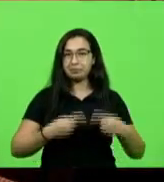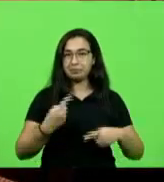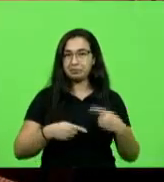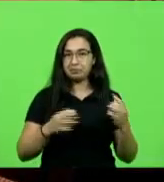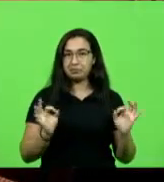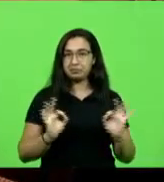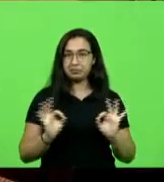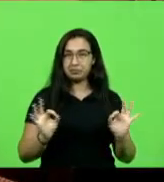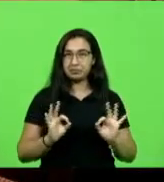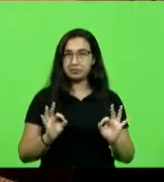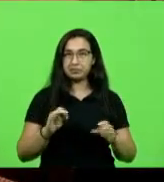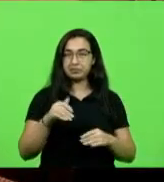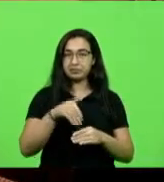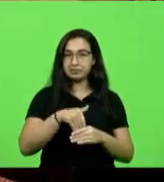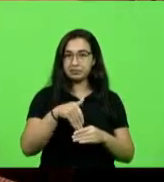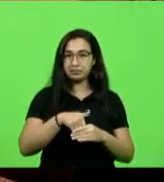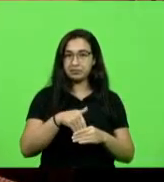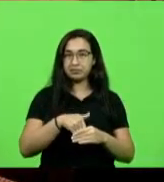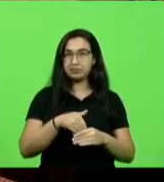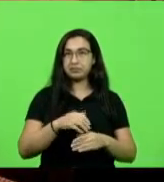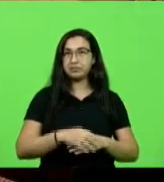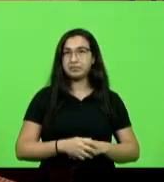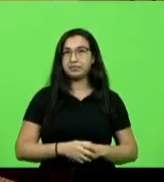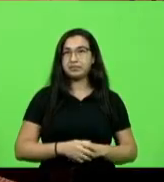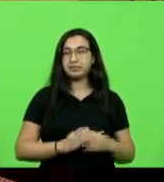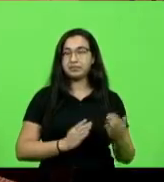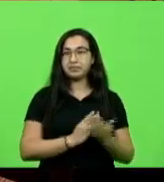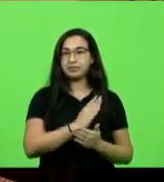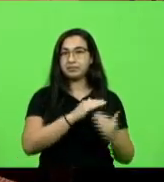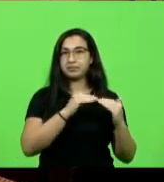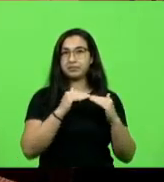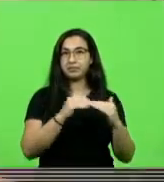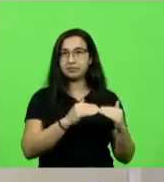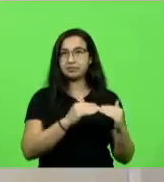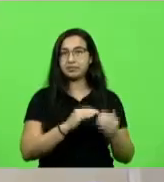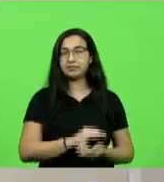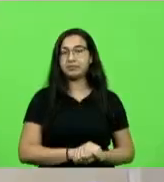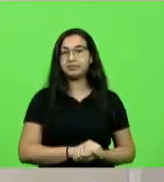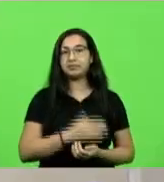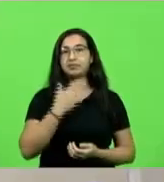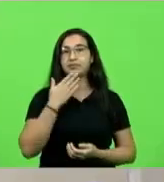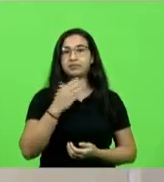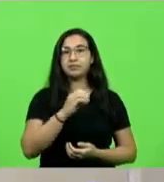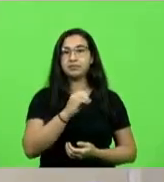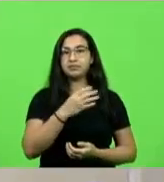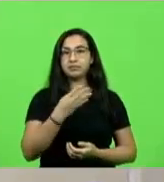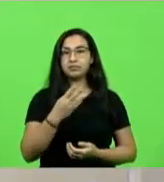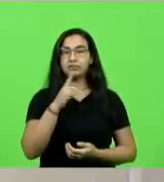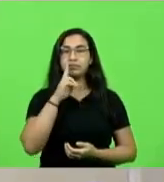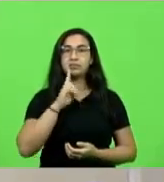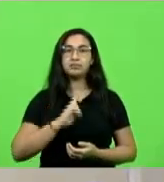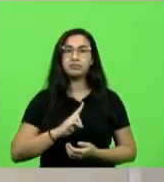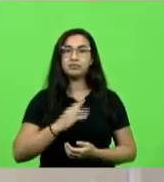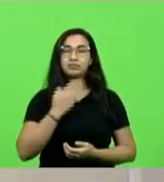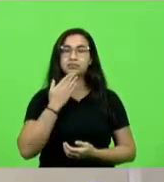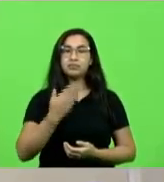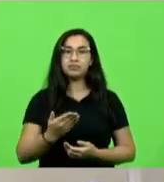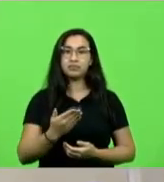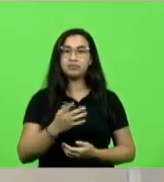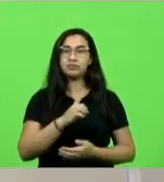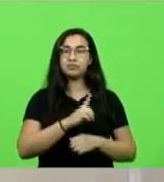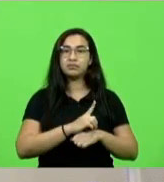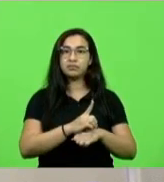votação, deputados que aprovam permanentes como se encontram. Aprovado por unanimidade. Requerimento 04, autor deputado Ivan Atos, solicitando ao diretor-presidente da